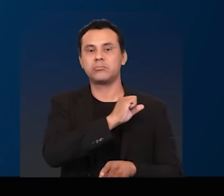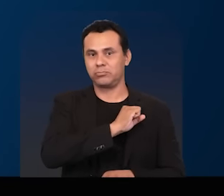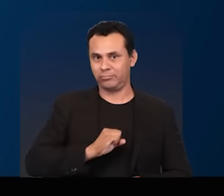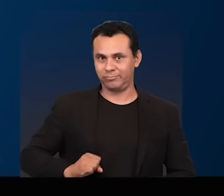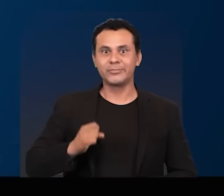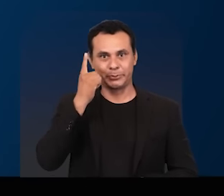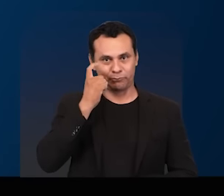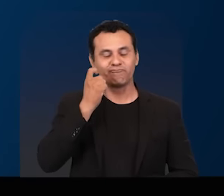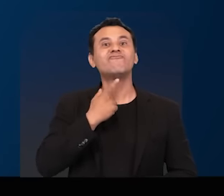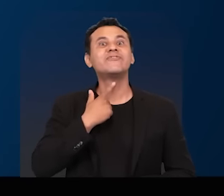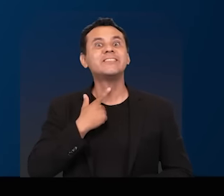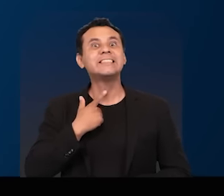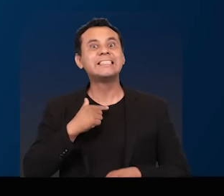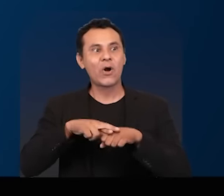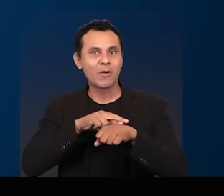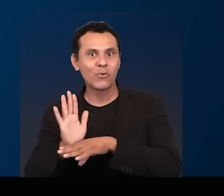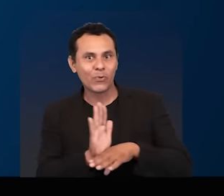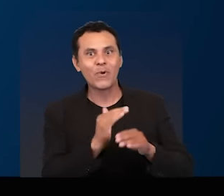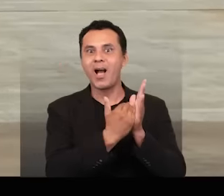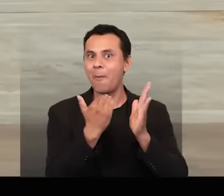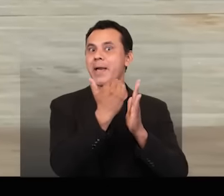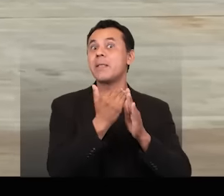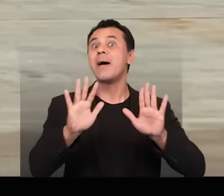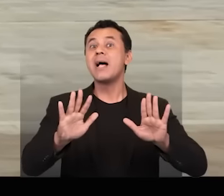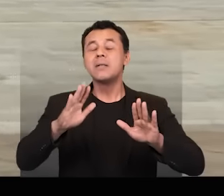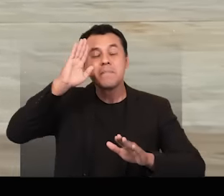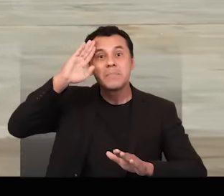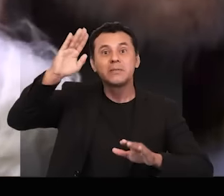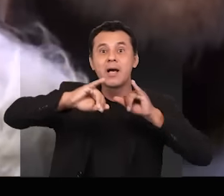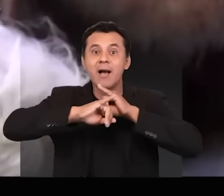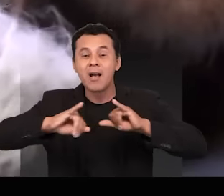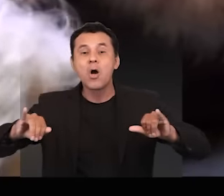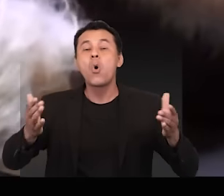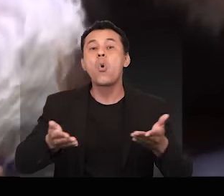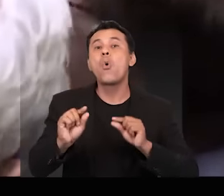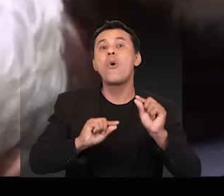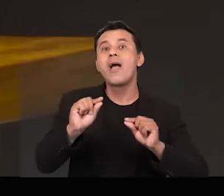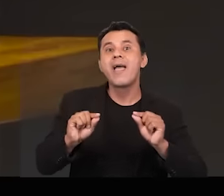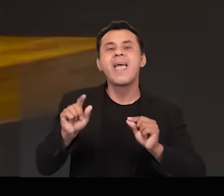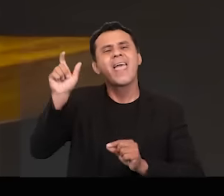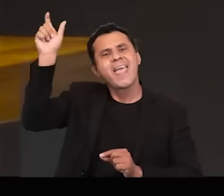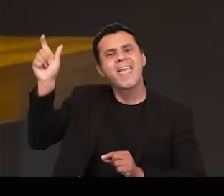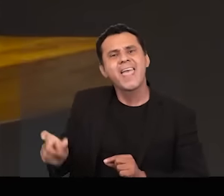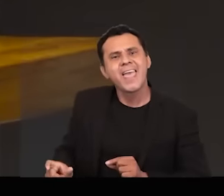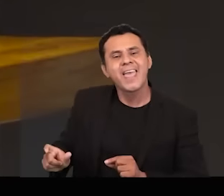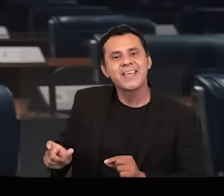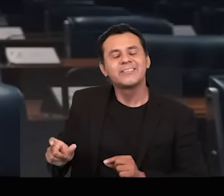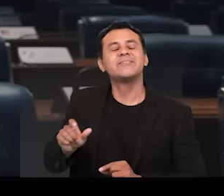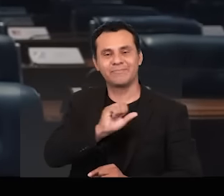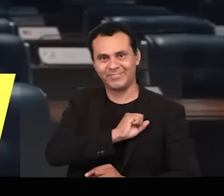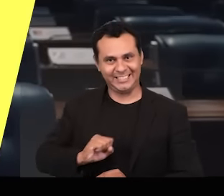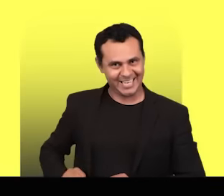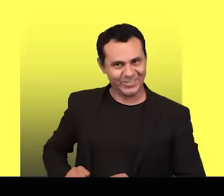a vontade de fazer mais pelo Estado só aumenta. Mas a notícia mais importante de hoje, quem vai dar é